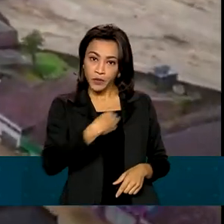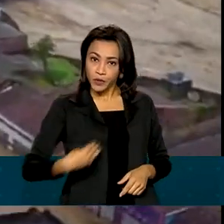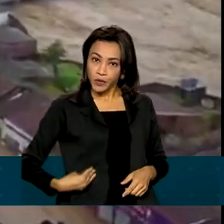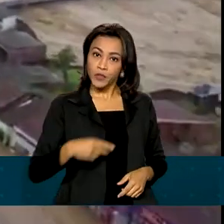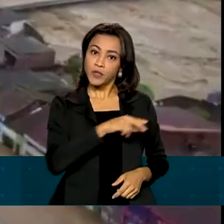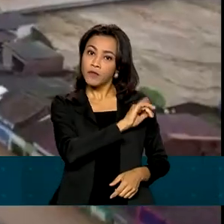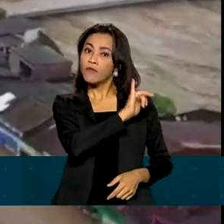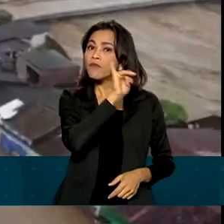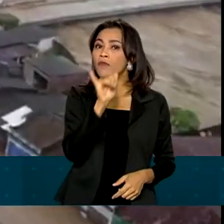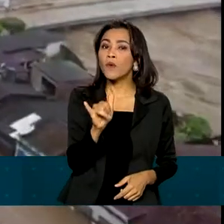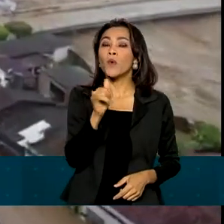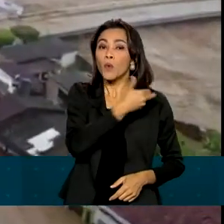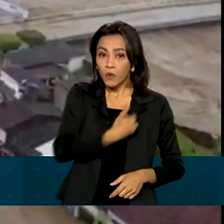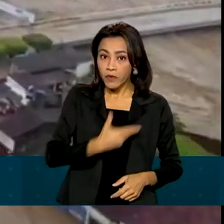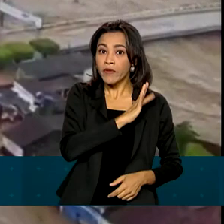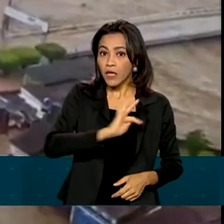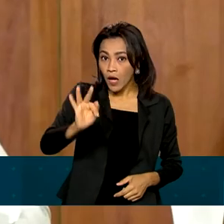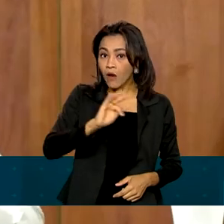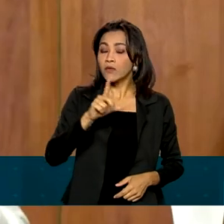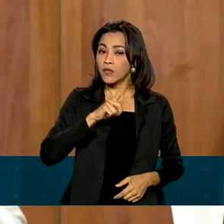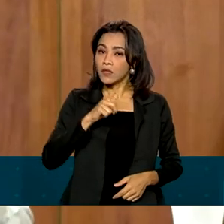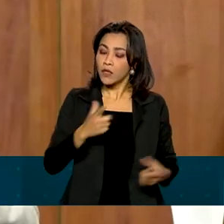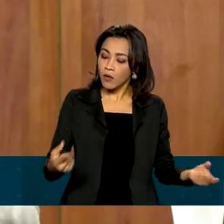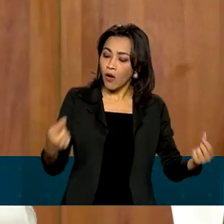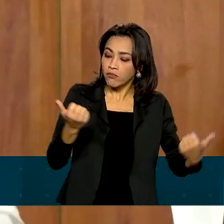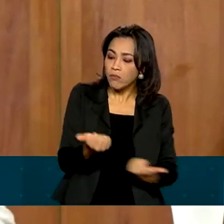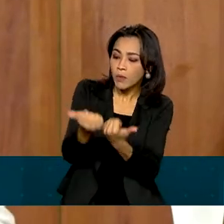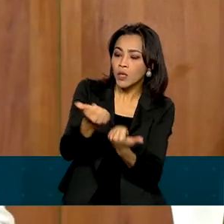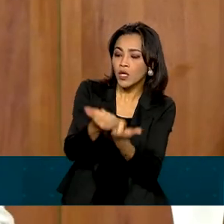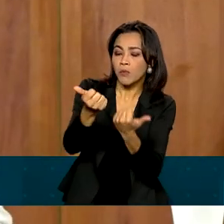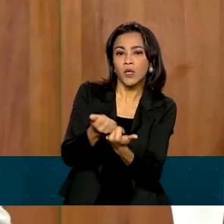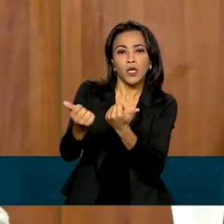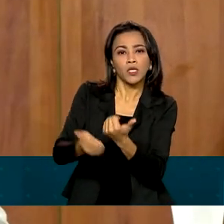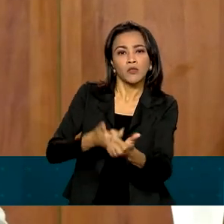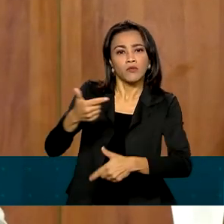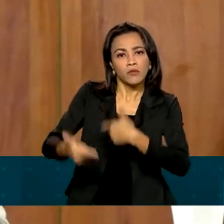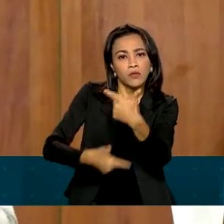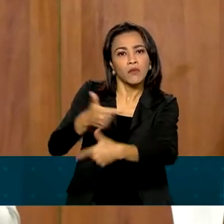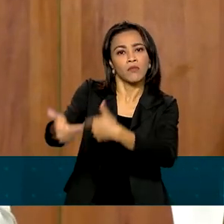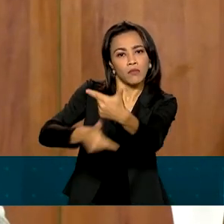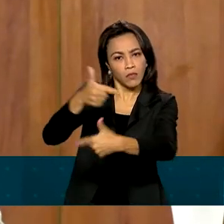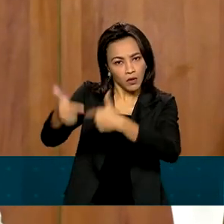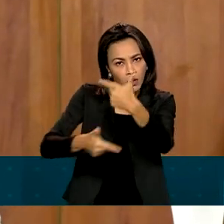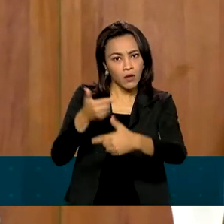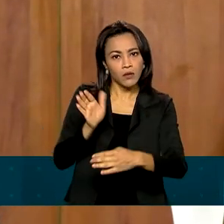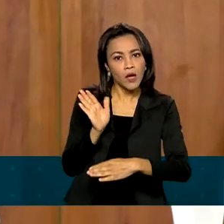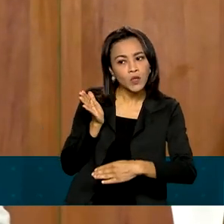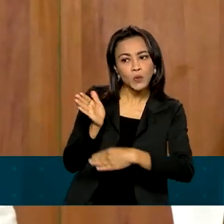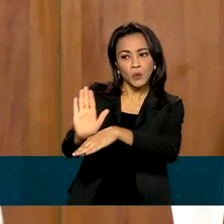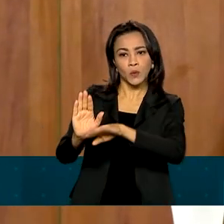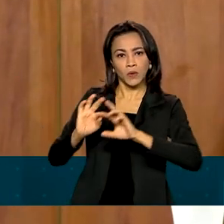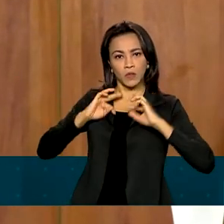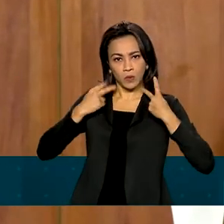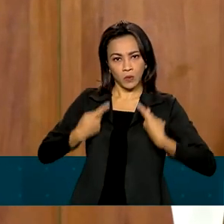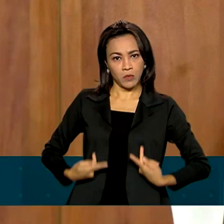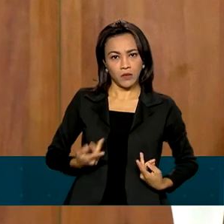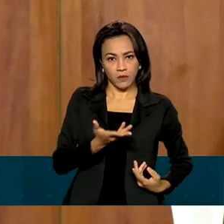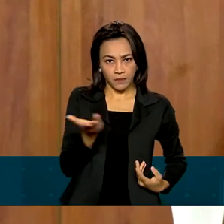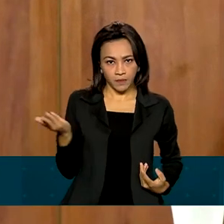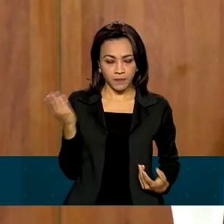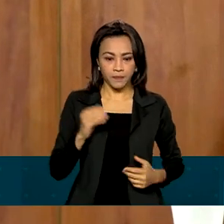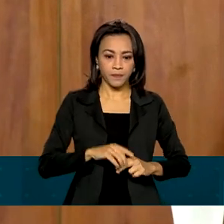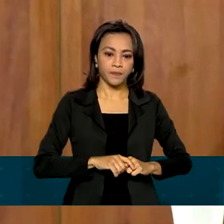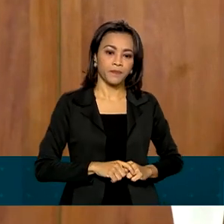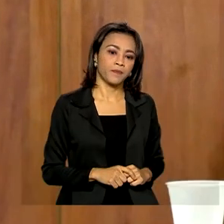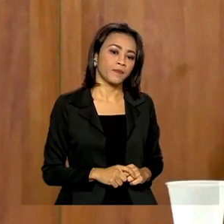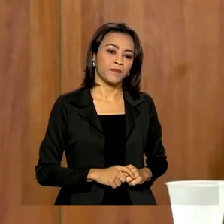o governo federal atua de forma conjunta para apoiar ações de socorro e assistência humanitária. No primeiro momento,